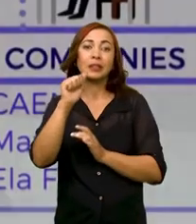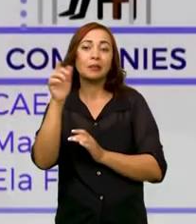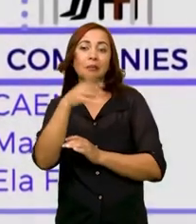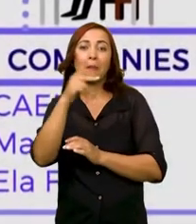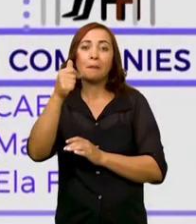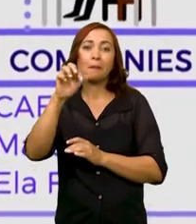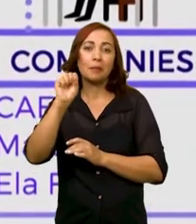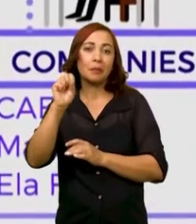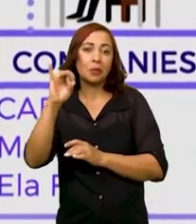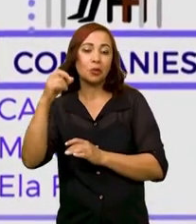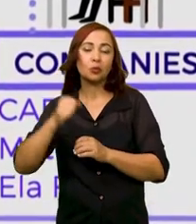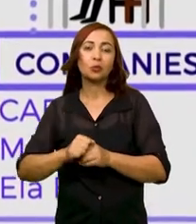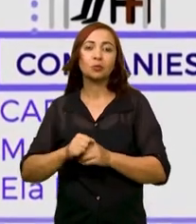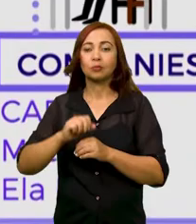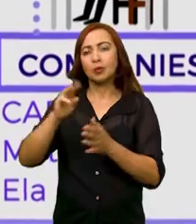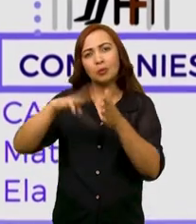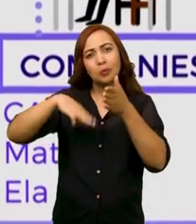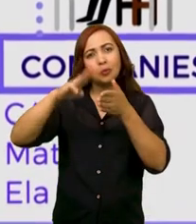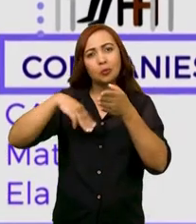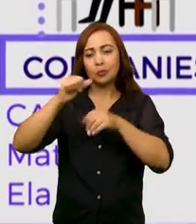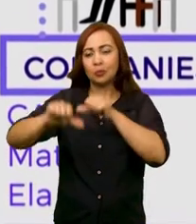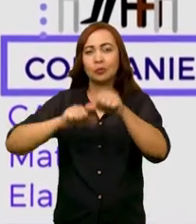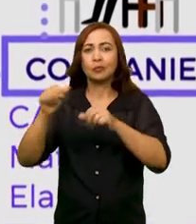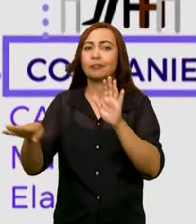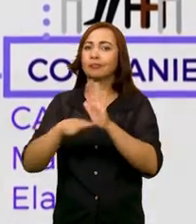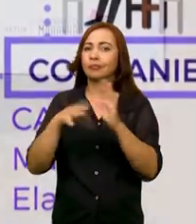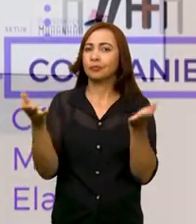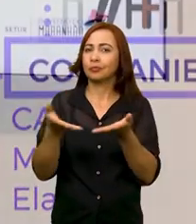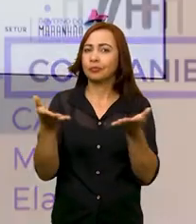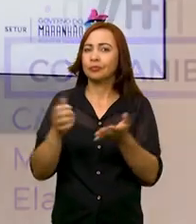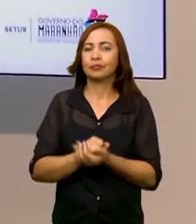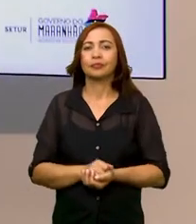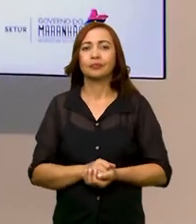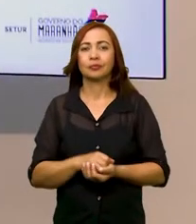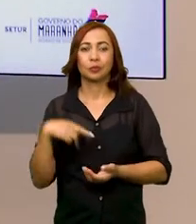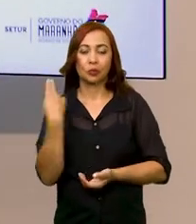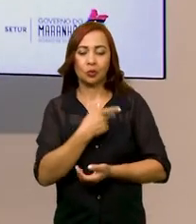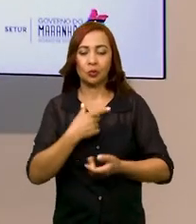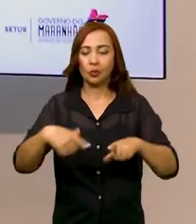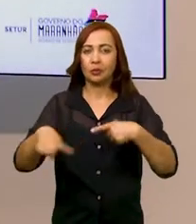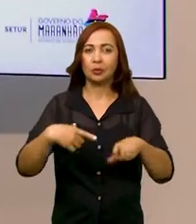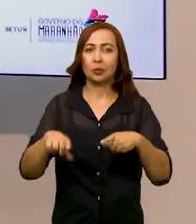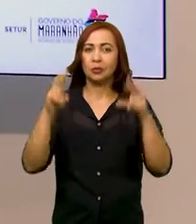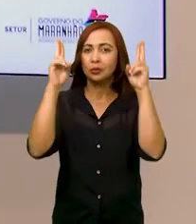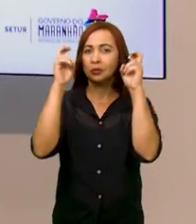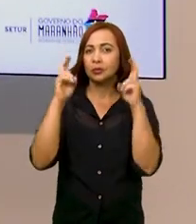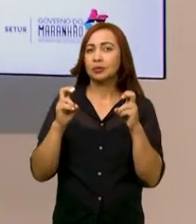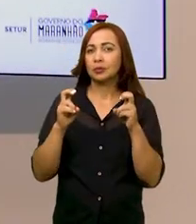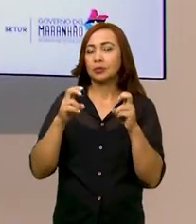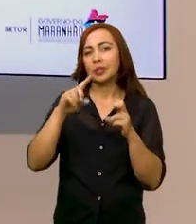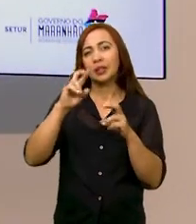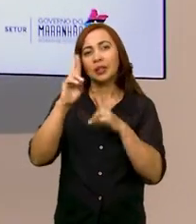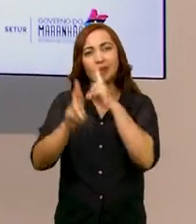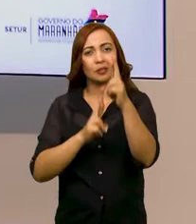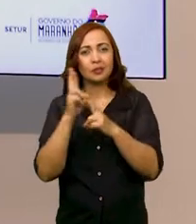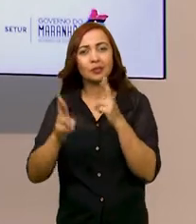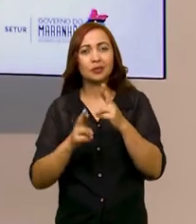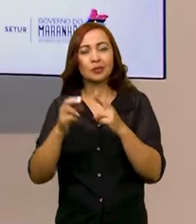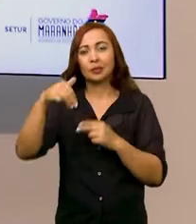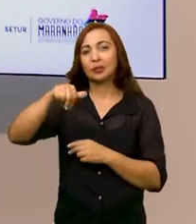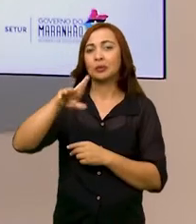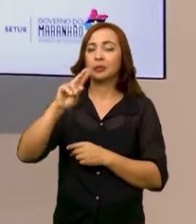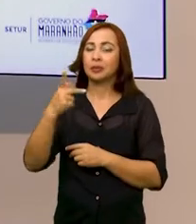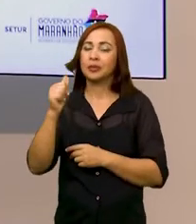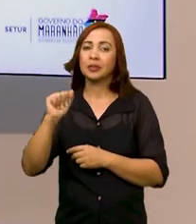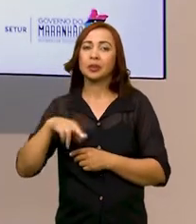das diretrizes metodológicas desenvolvidas até hoje. A gente trabalhou em cima das demandas relacionadas ao IDH do Maranhão,